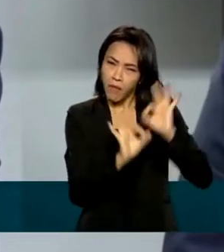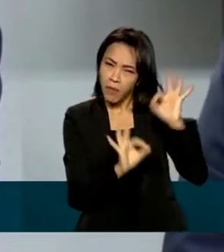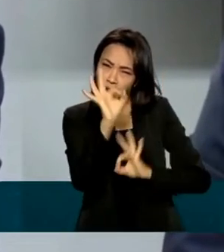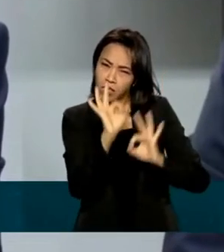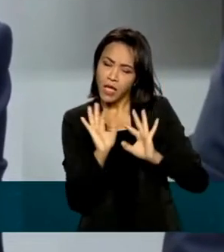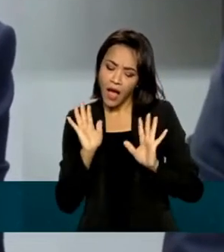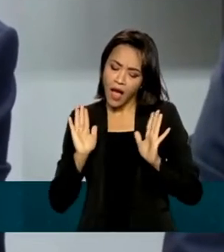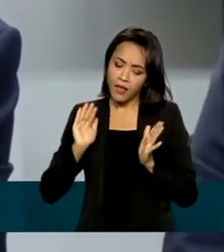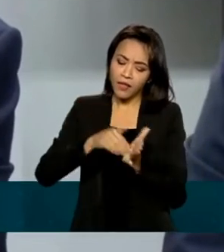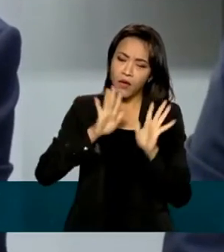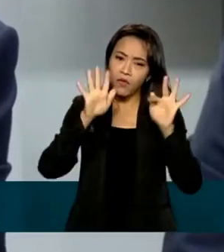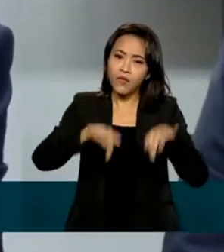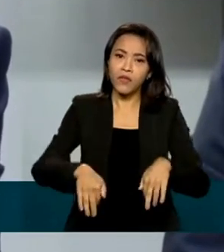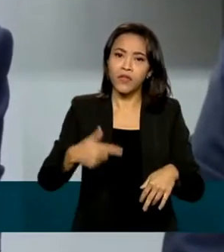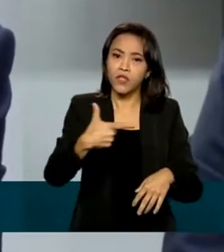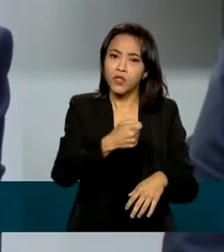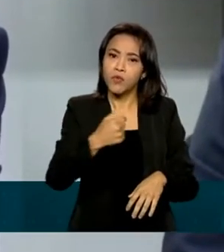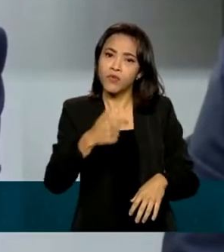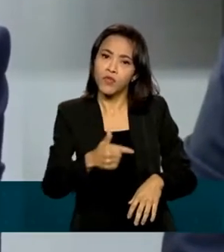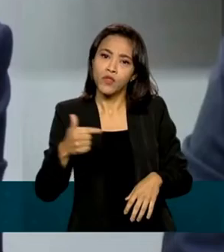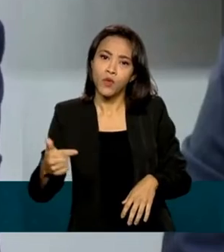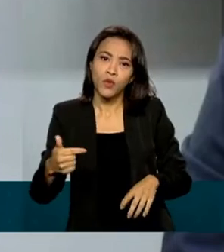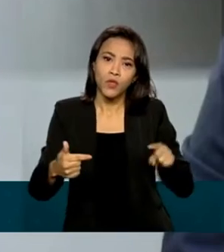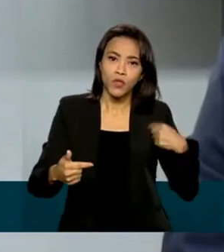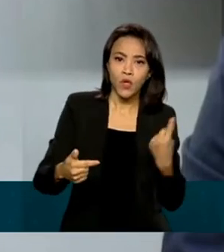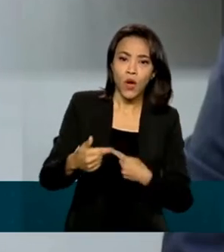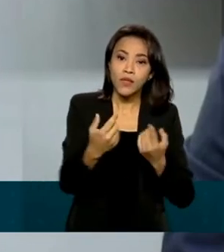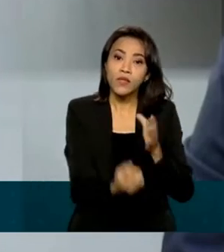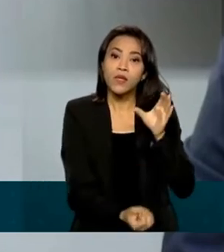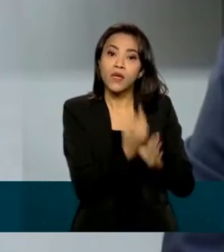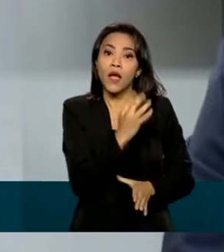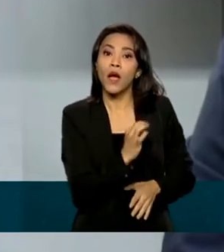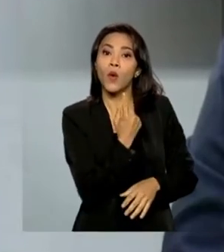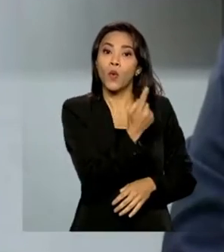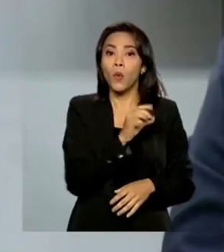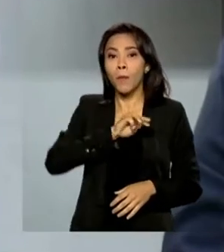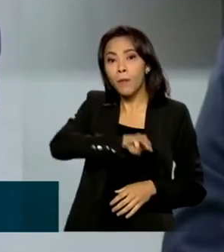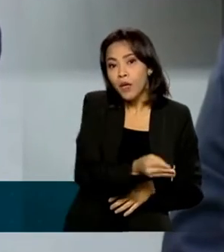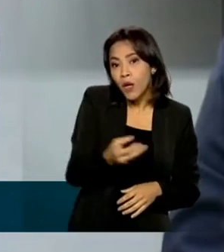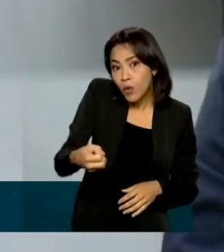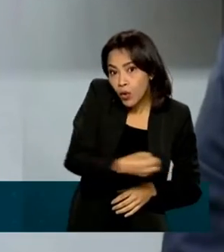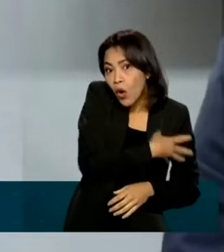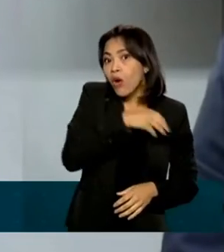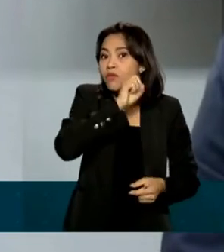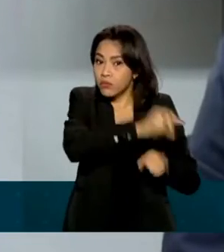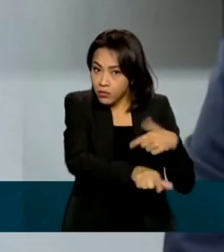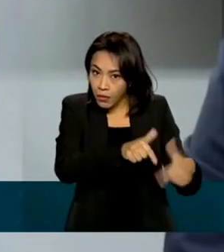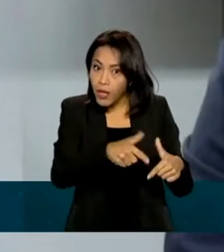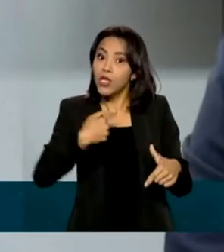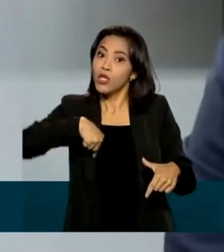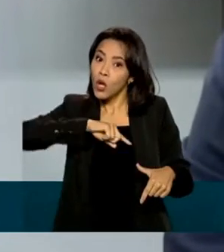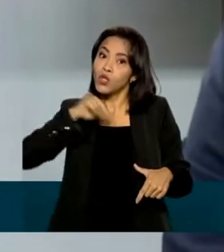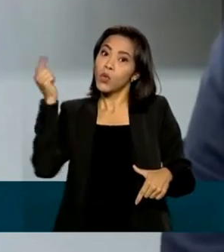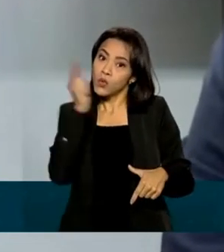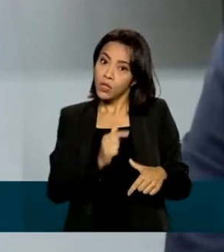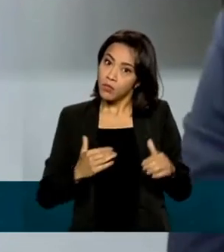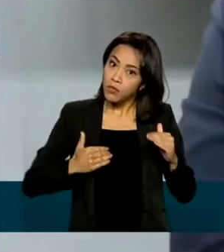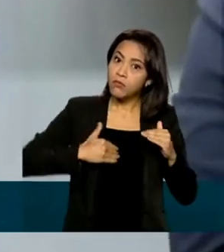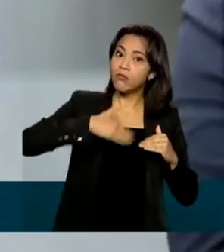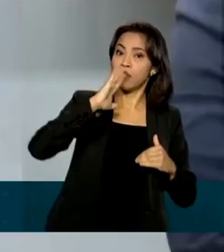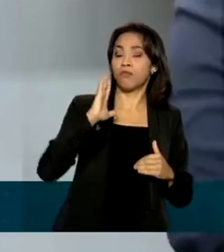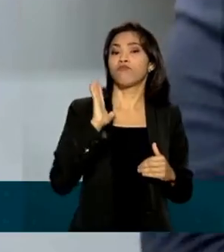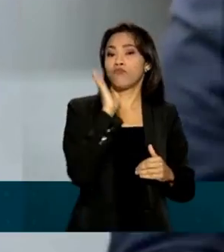de recriar um milhão de novos empregos. E já extrapolamos isso, se a gente for levar